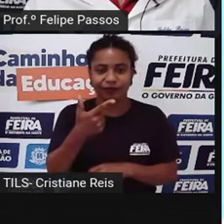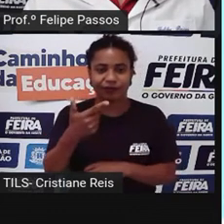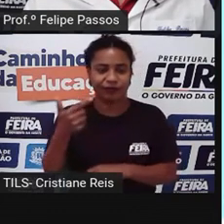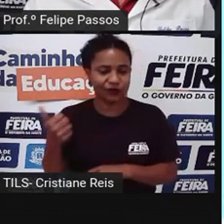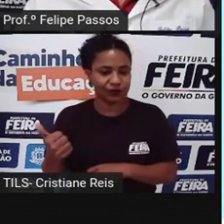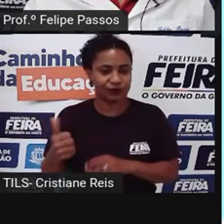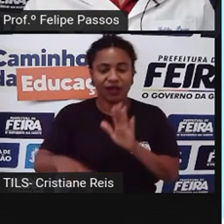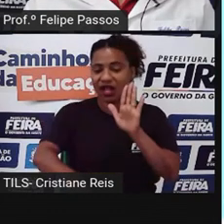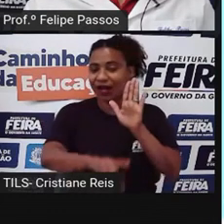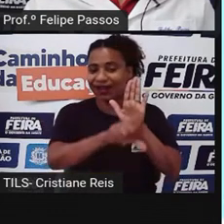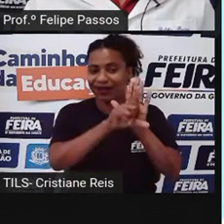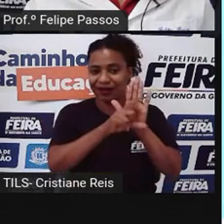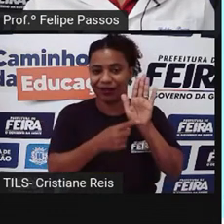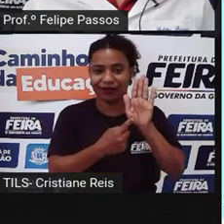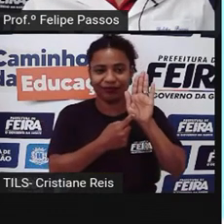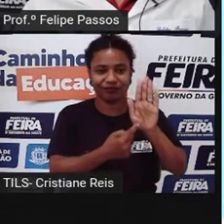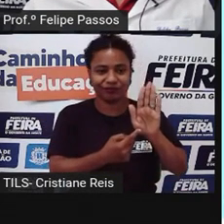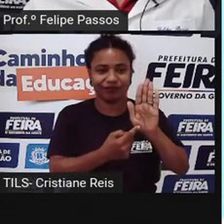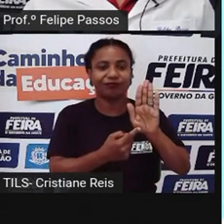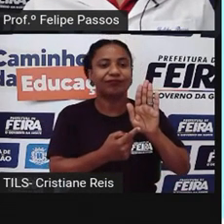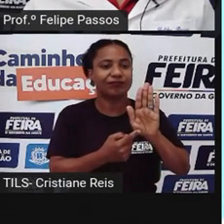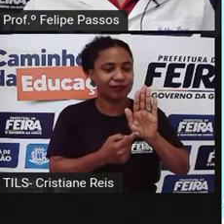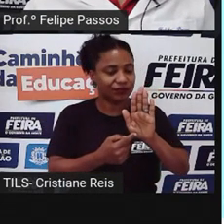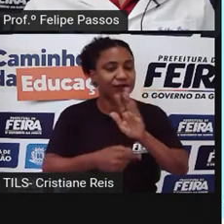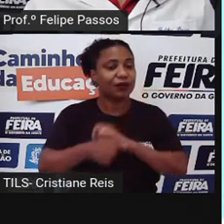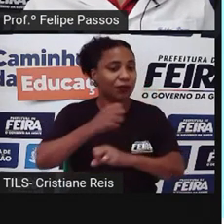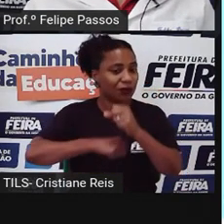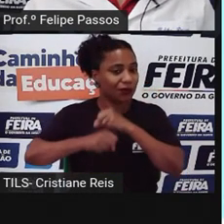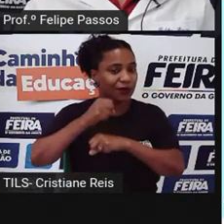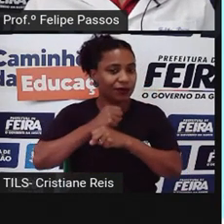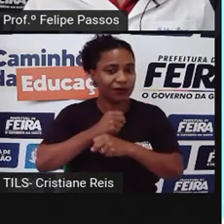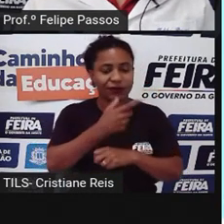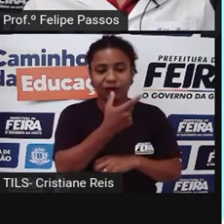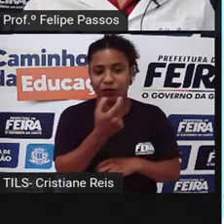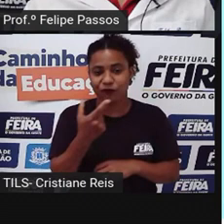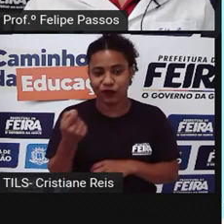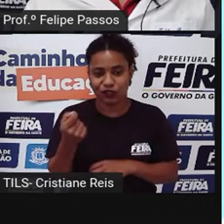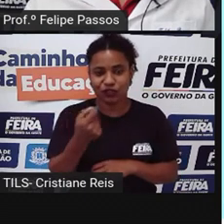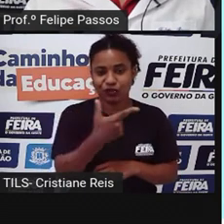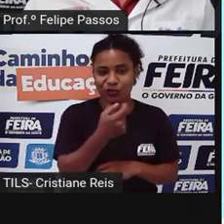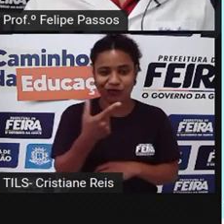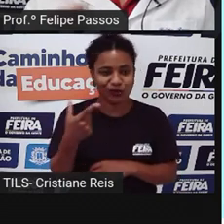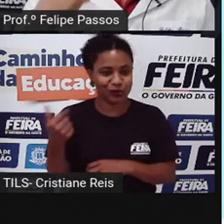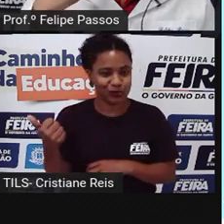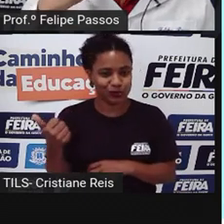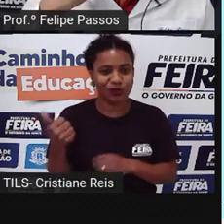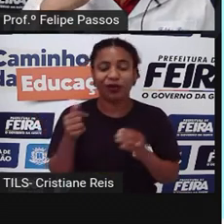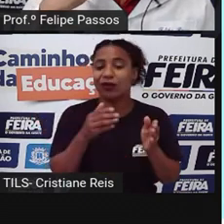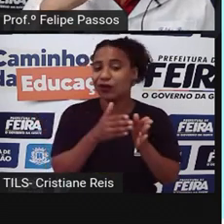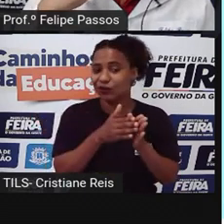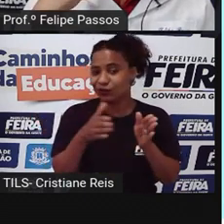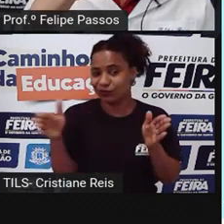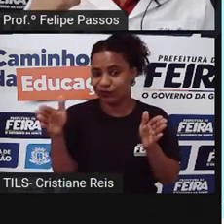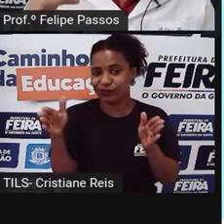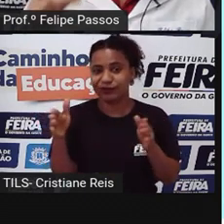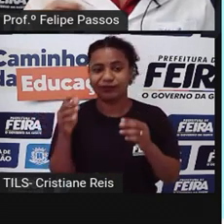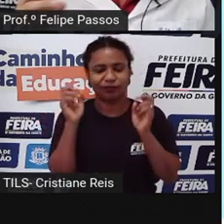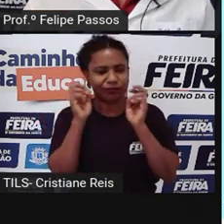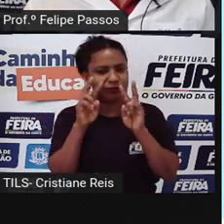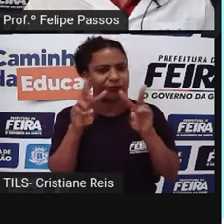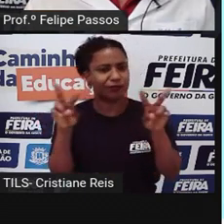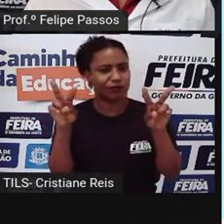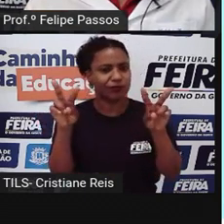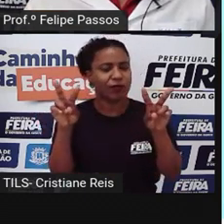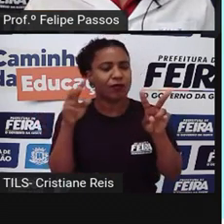Então, o ano da pandemia, 2020, 2021, fez a gente enxergar que esses